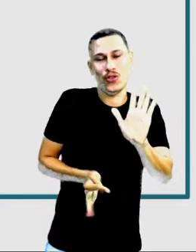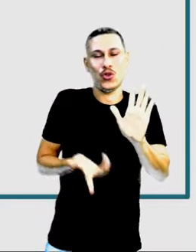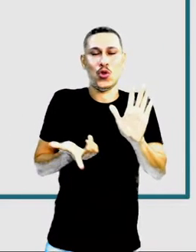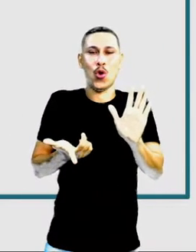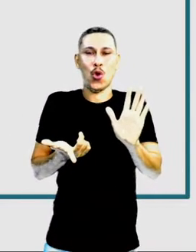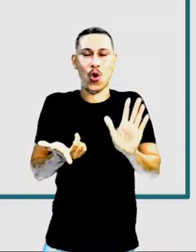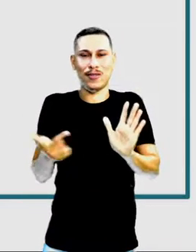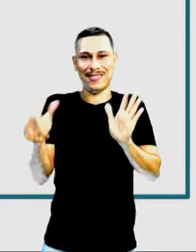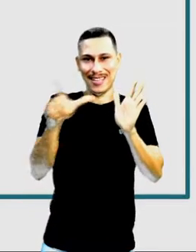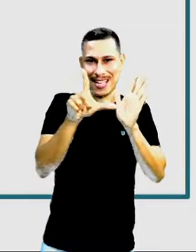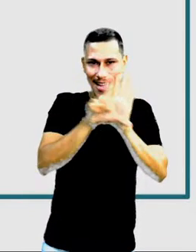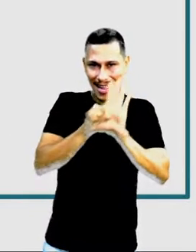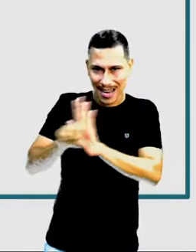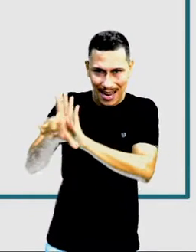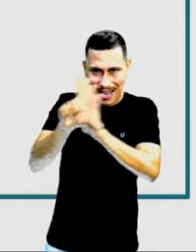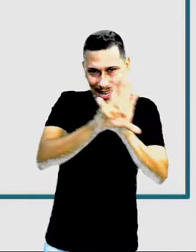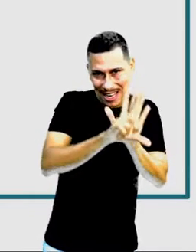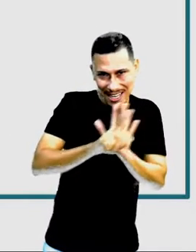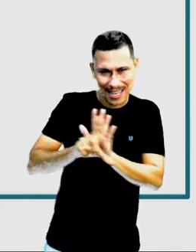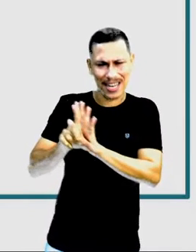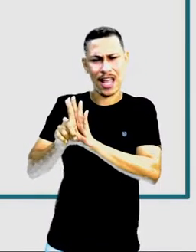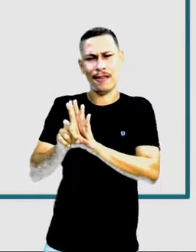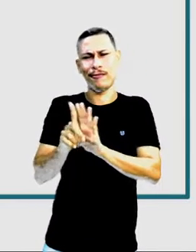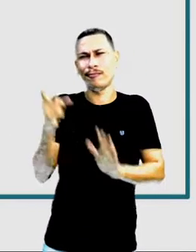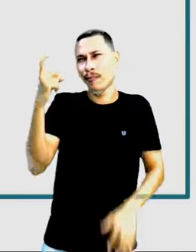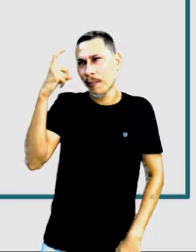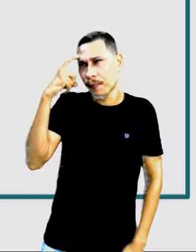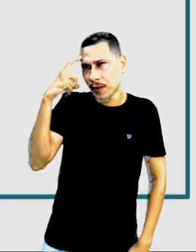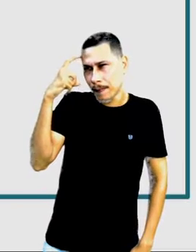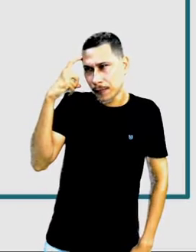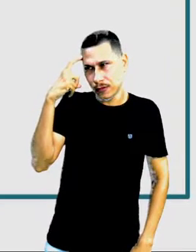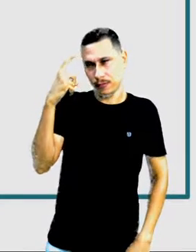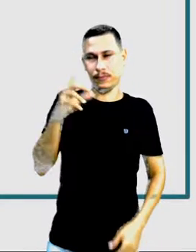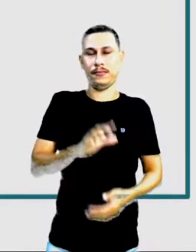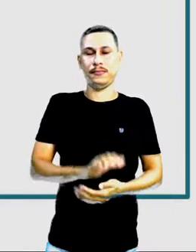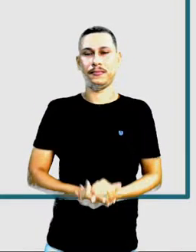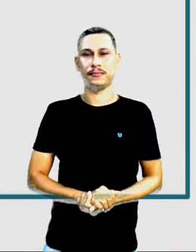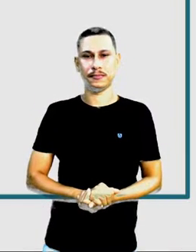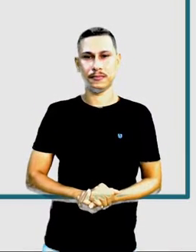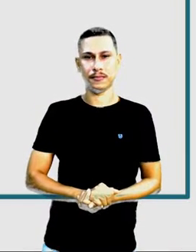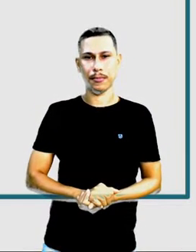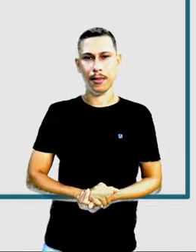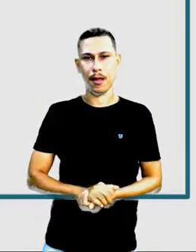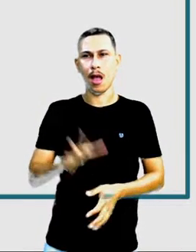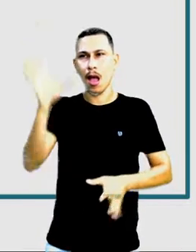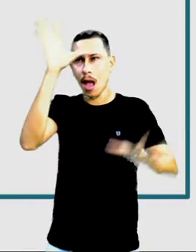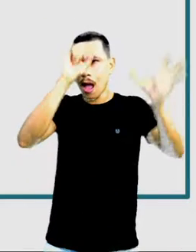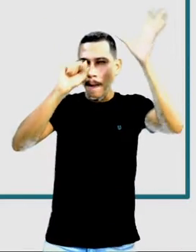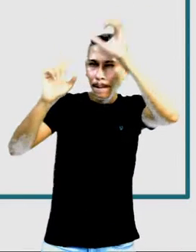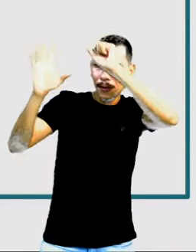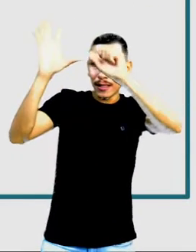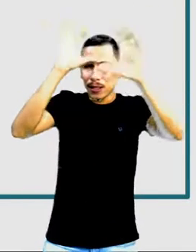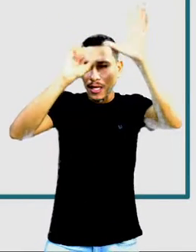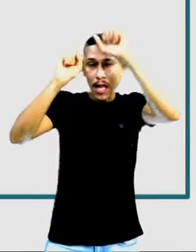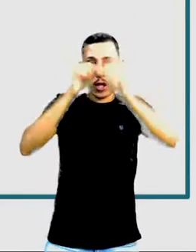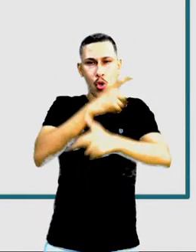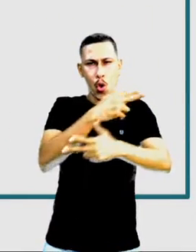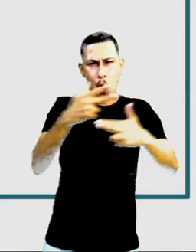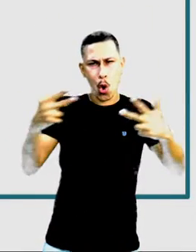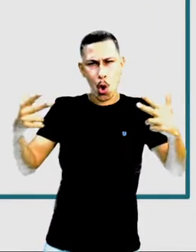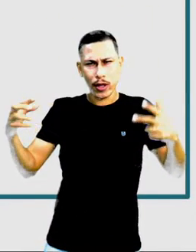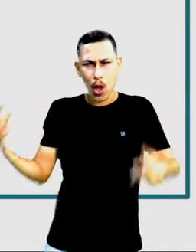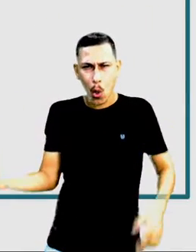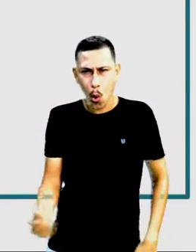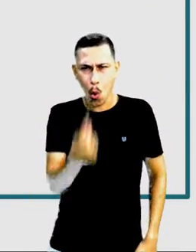Mas vamos refletir hoje com o pensamento de Leonardo da Vinci. Aprender é a única coisa de que a